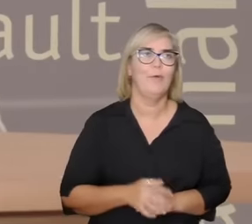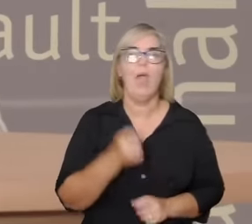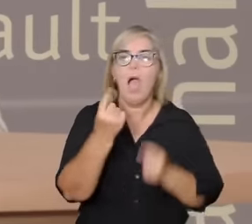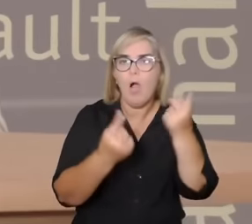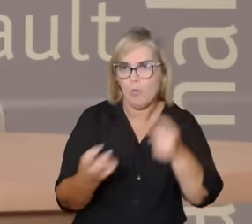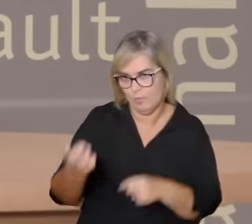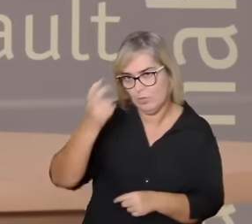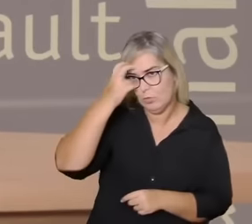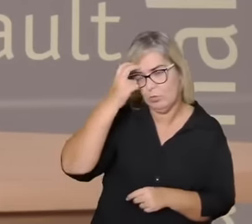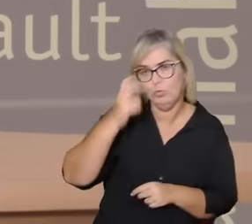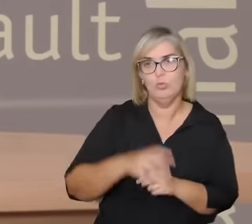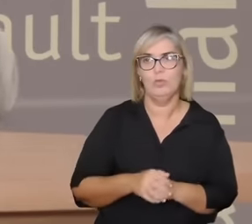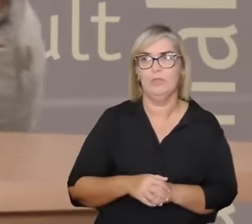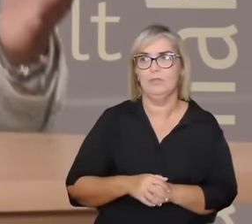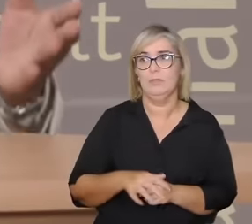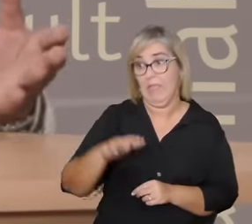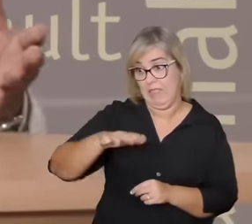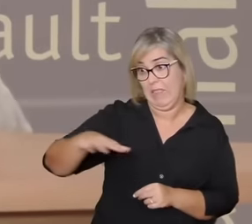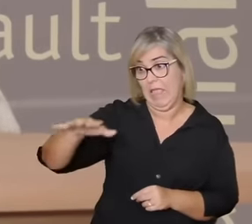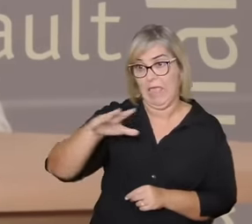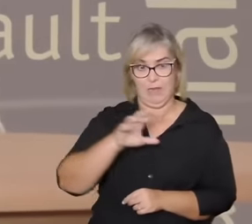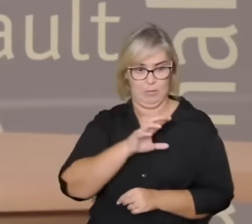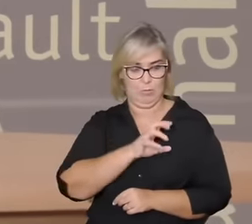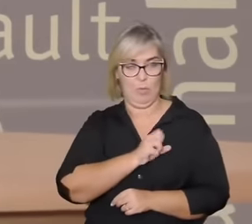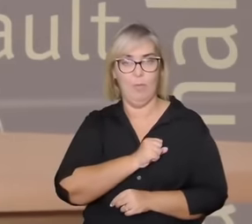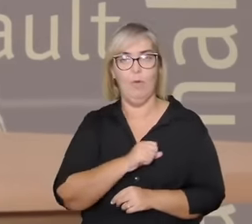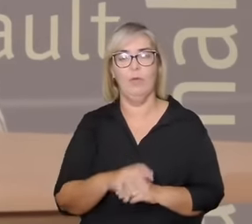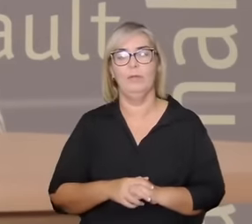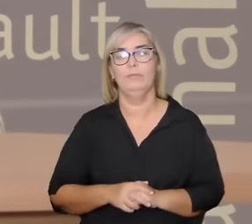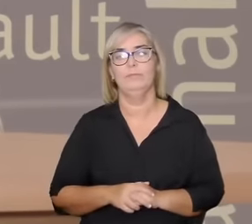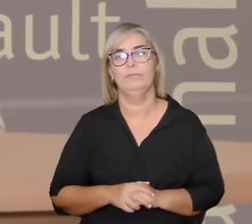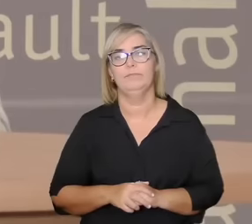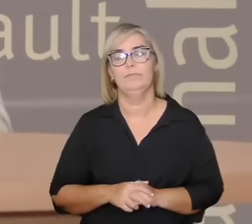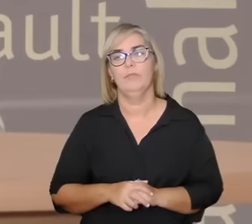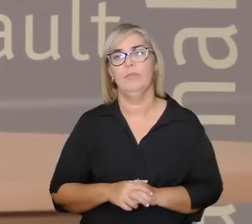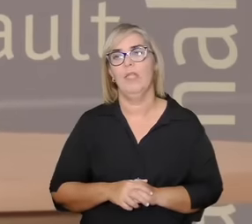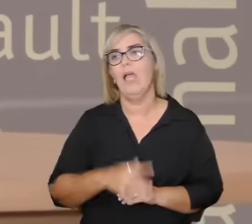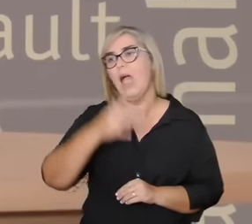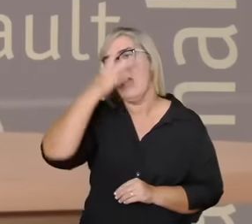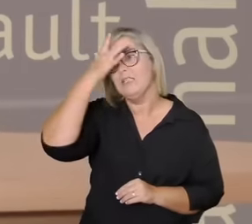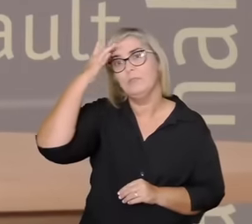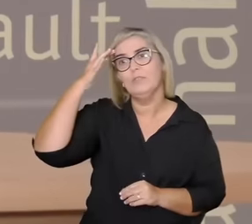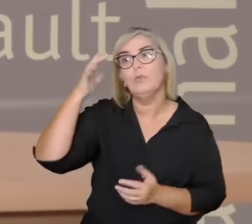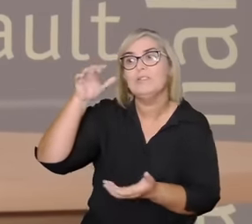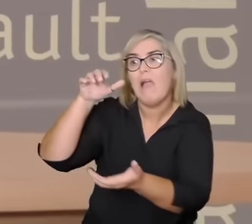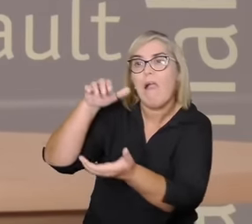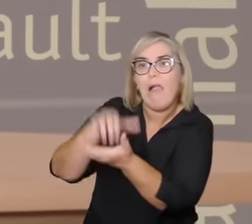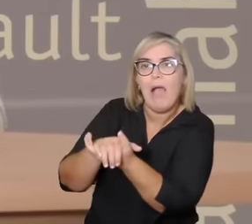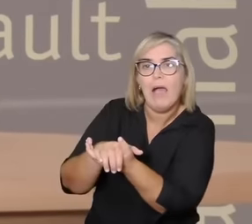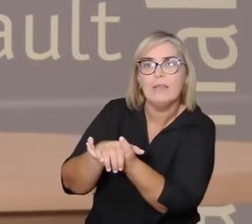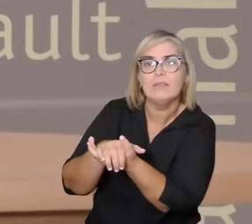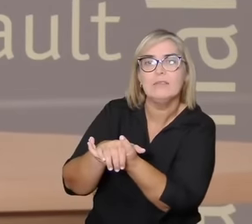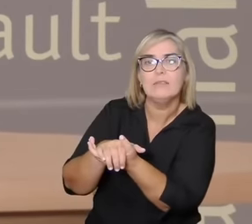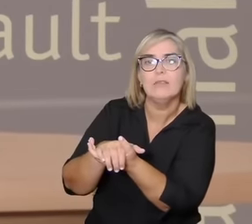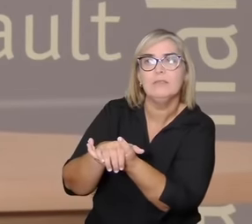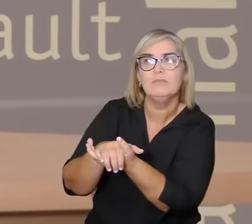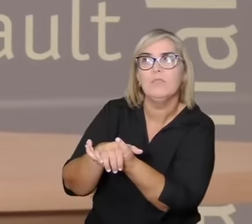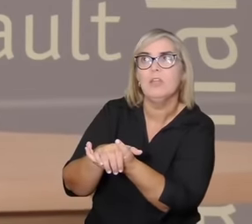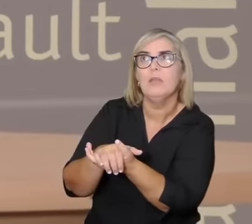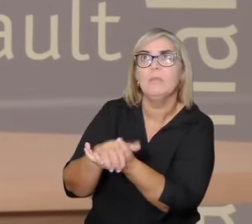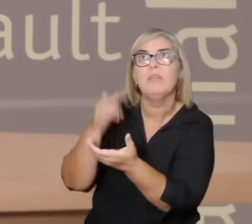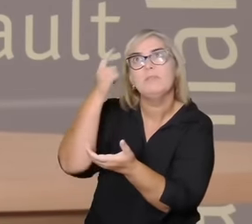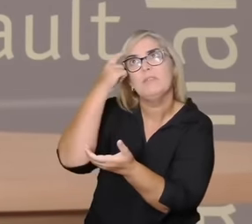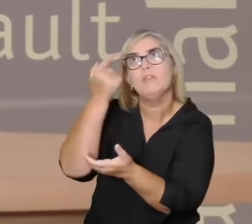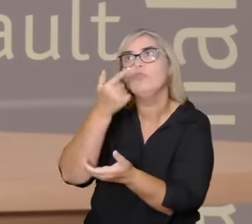disso na relação amorosa que o nosso tema que o amor as pessoas se casam conforme outras necessidades